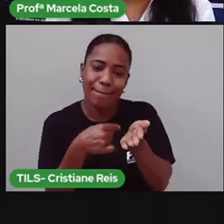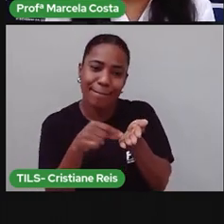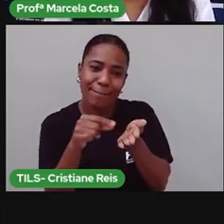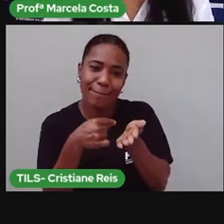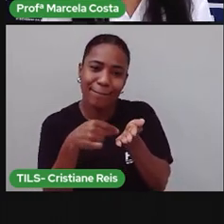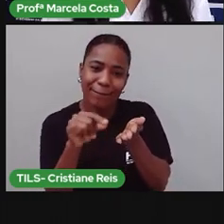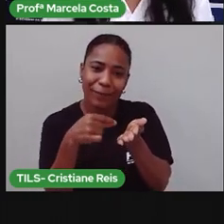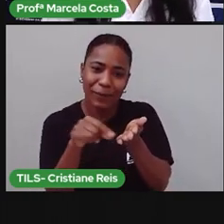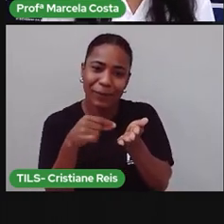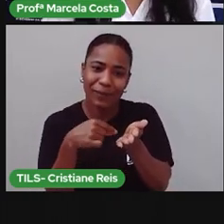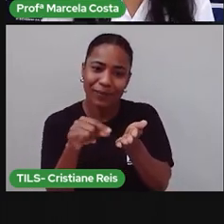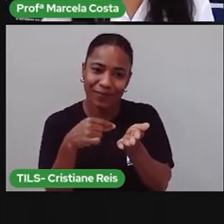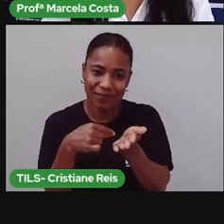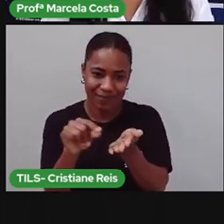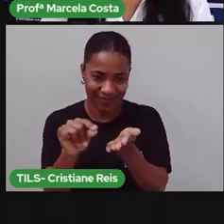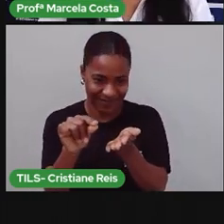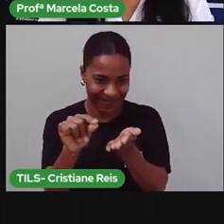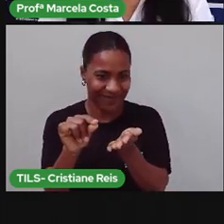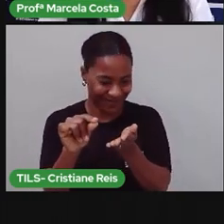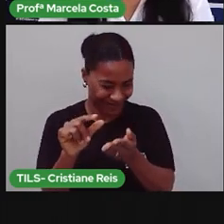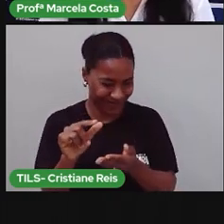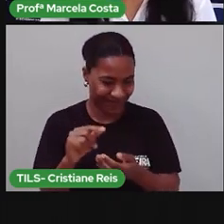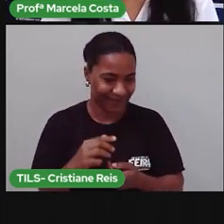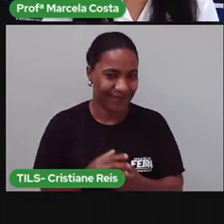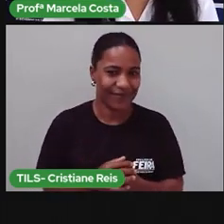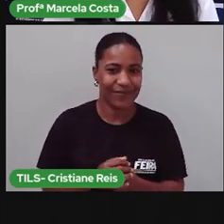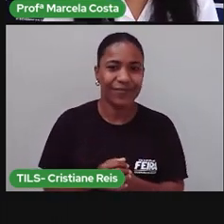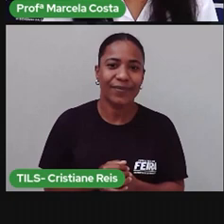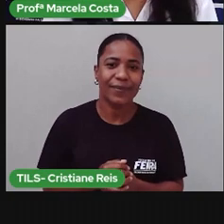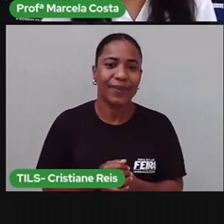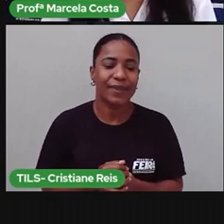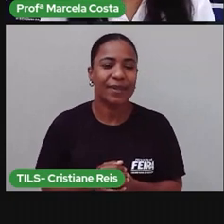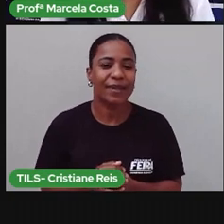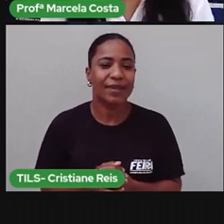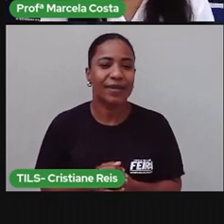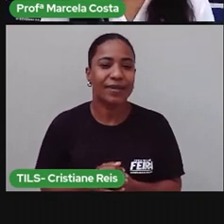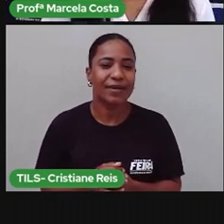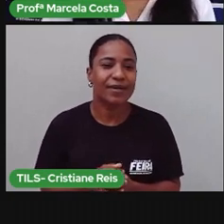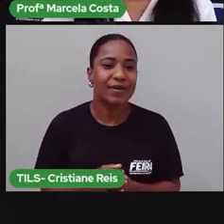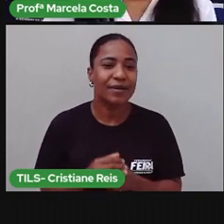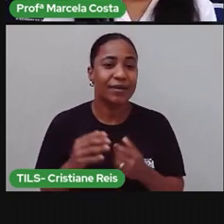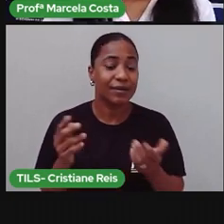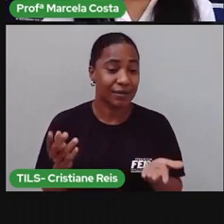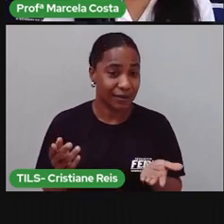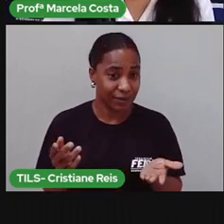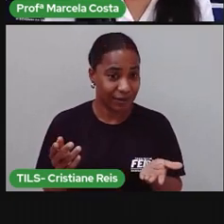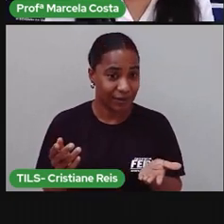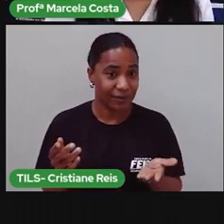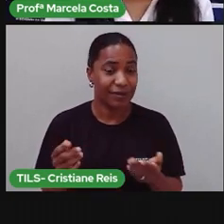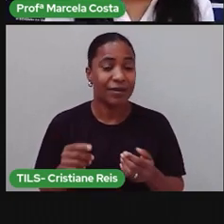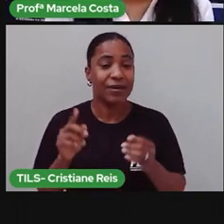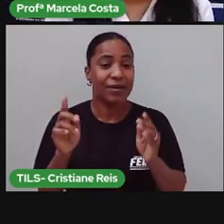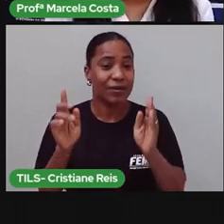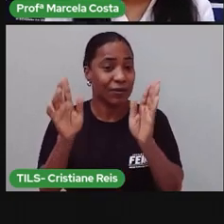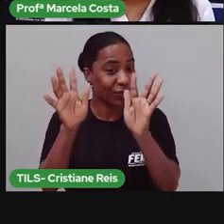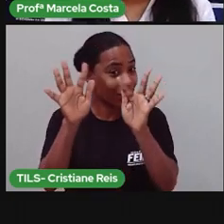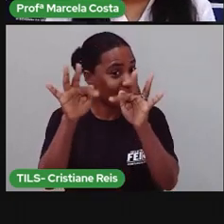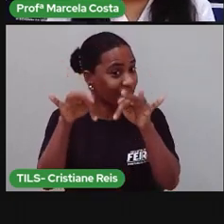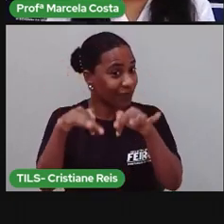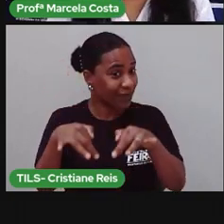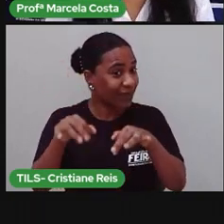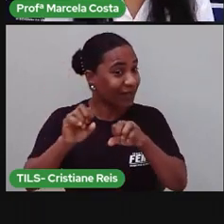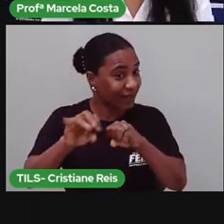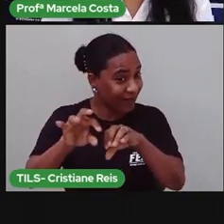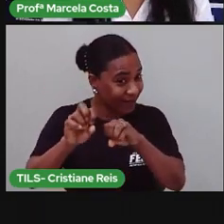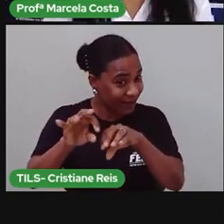gênero textual, que é o bilhete. Então com essa aula, com a terceira aula, eu espero que você tenha aprendido